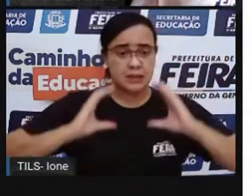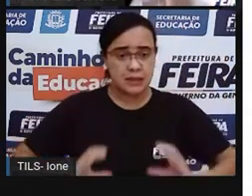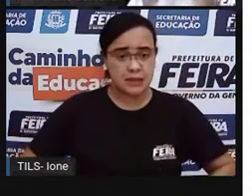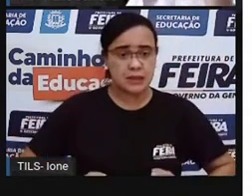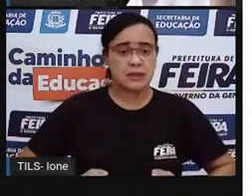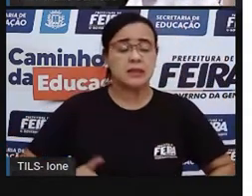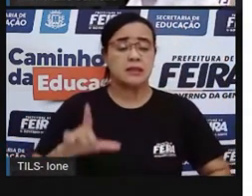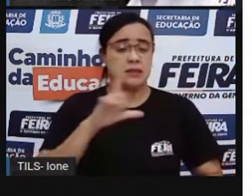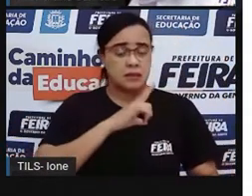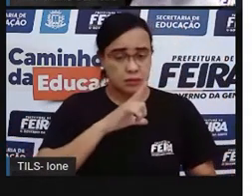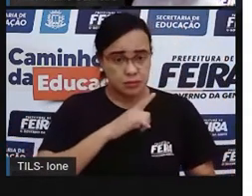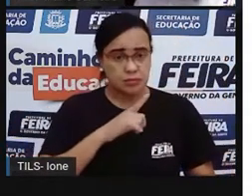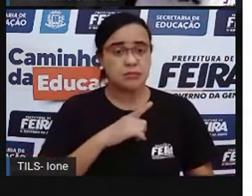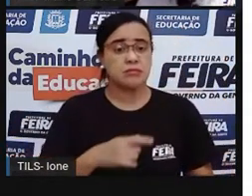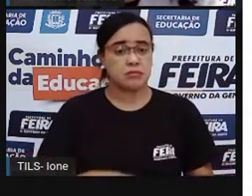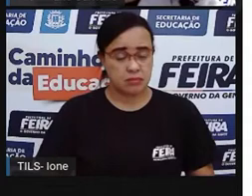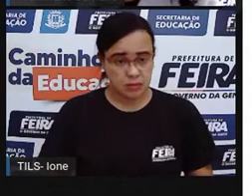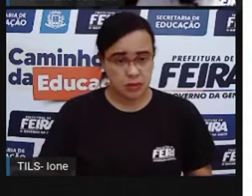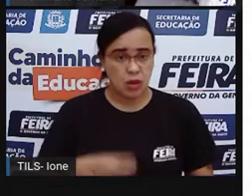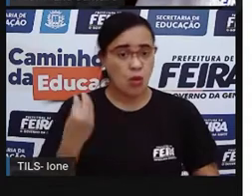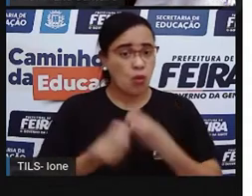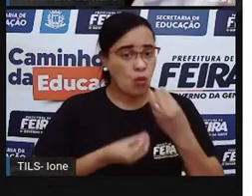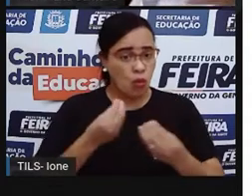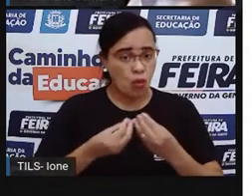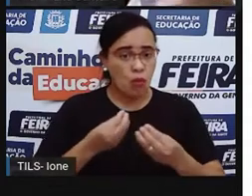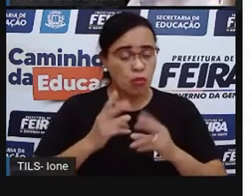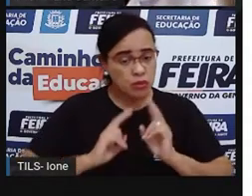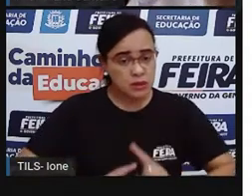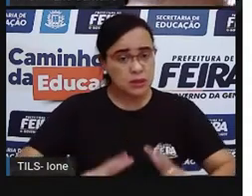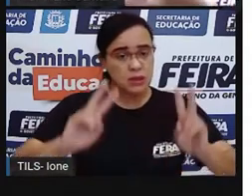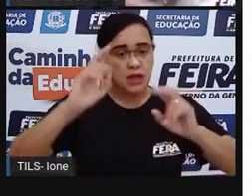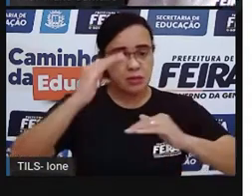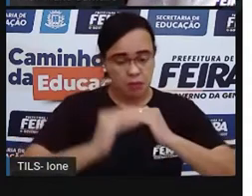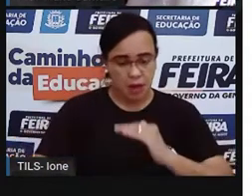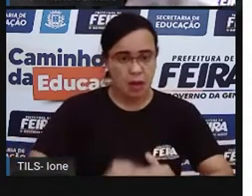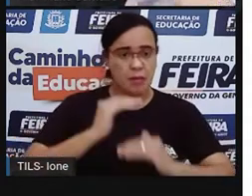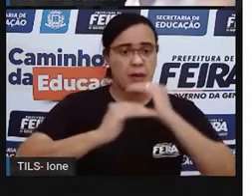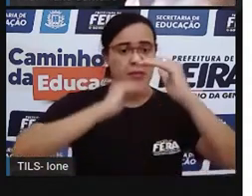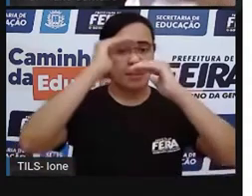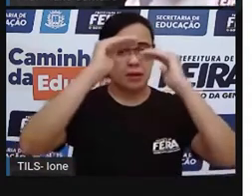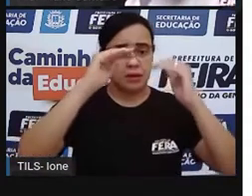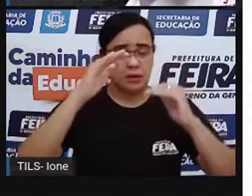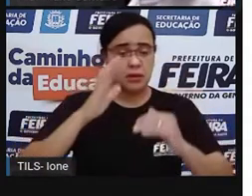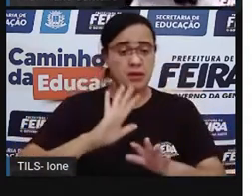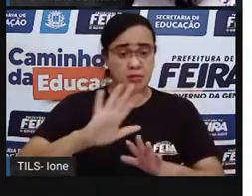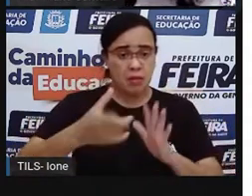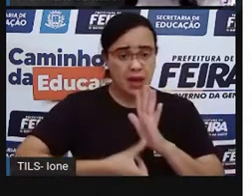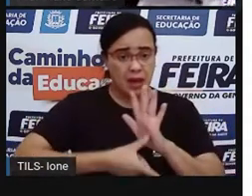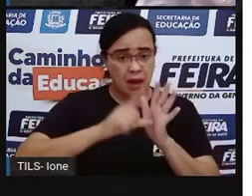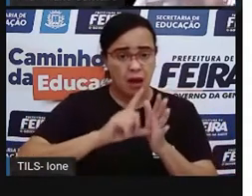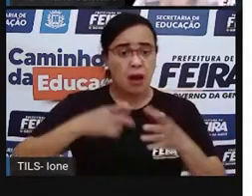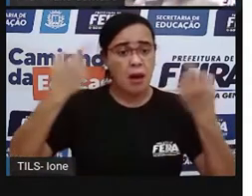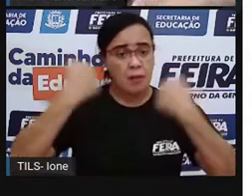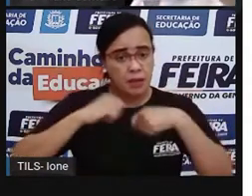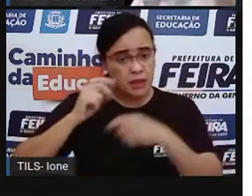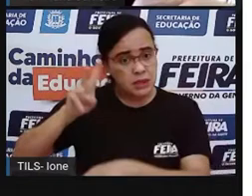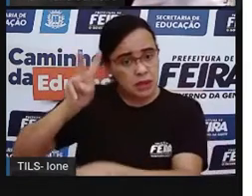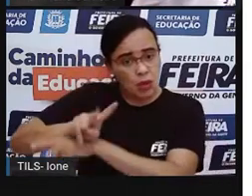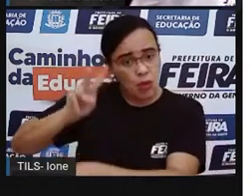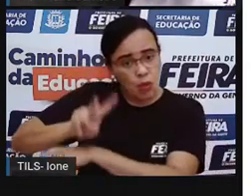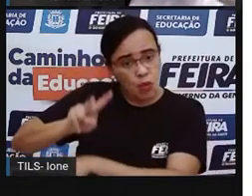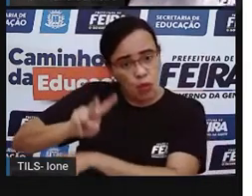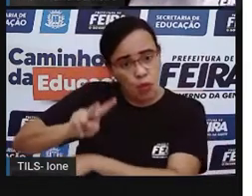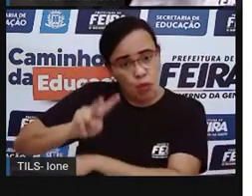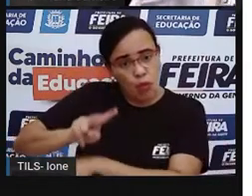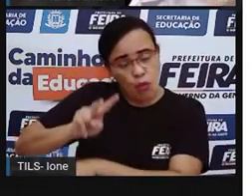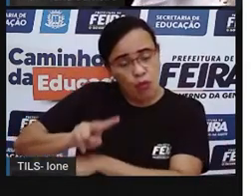pequeno que está se desenvolvendo, né? E que a gente precisava cuidar dele para que, quando ele crescesse, né? Ele pudesse